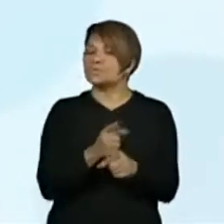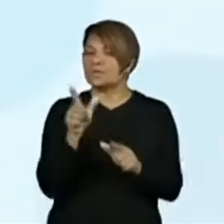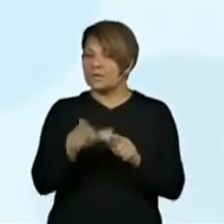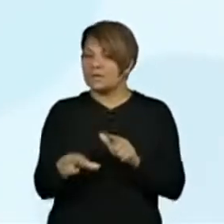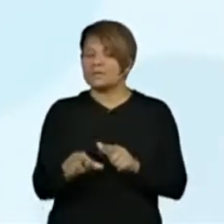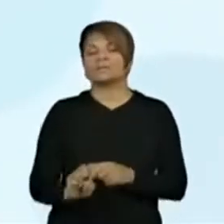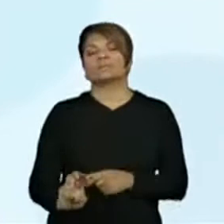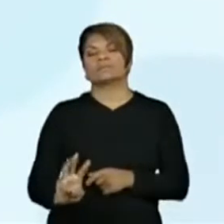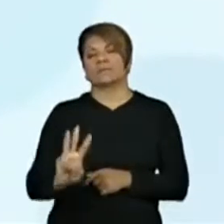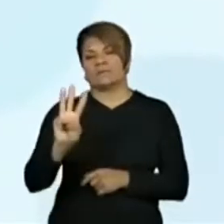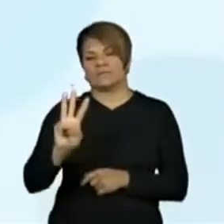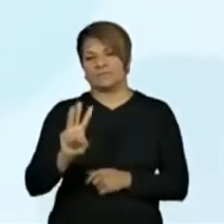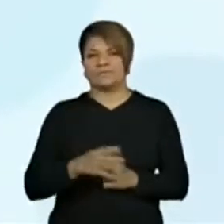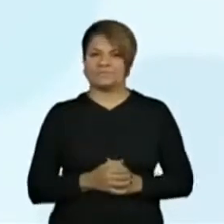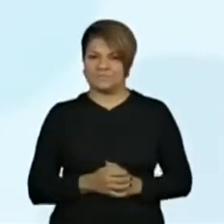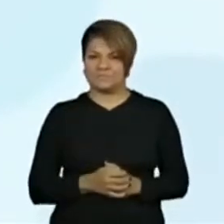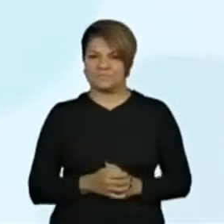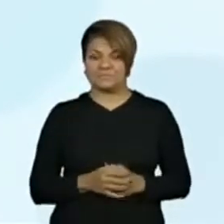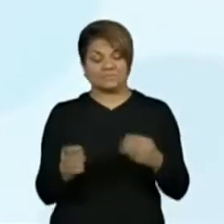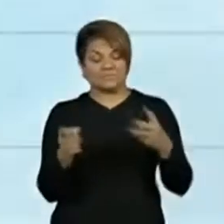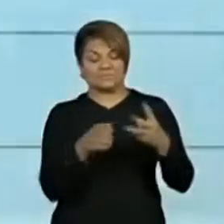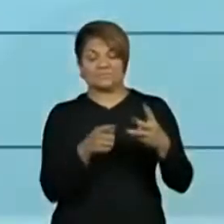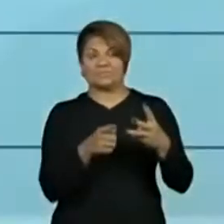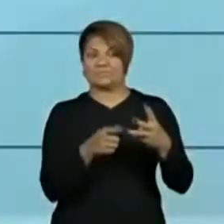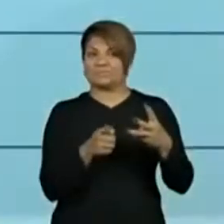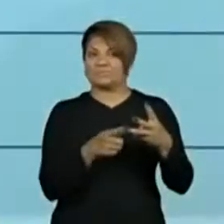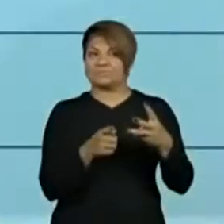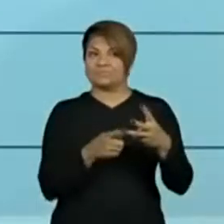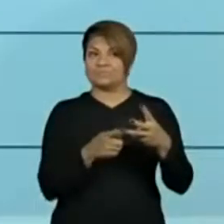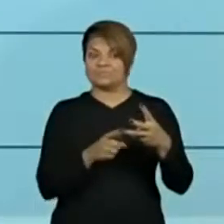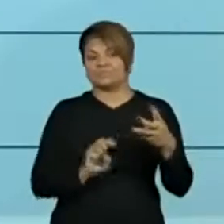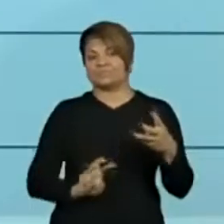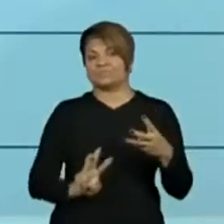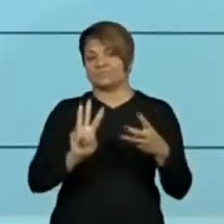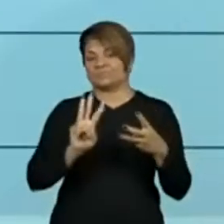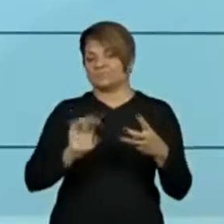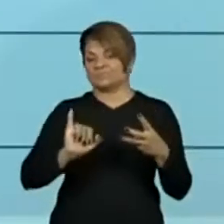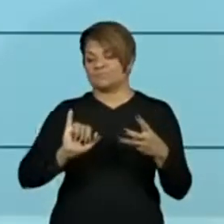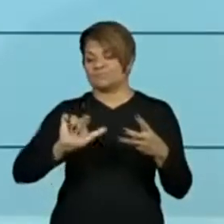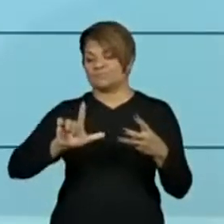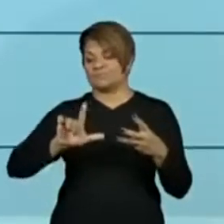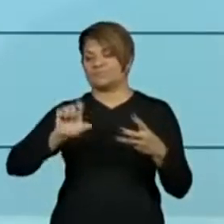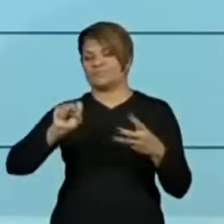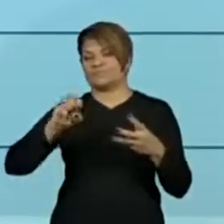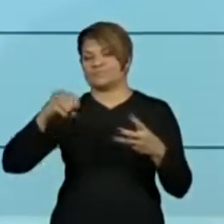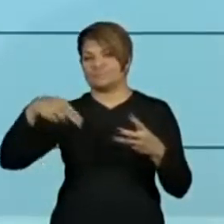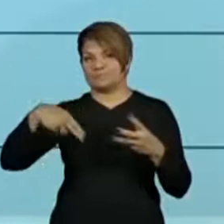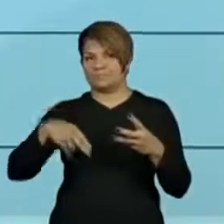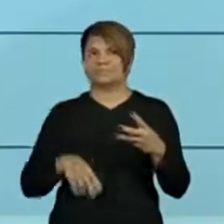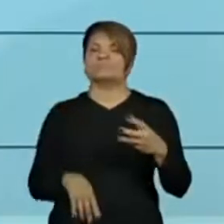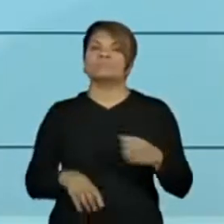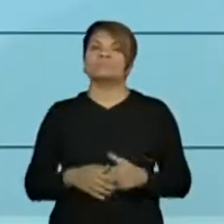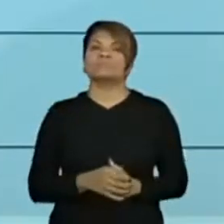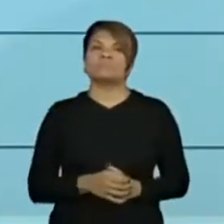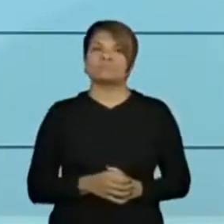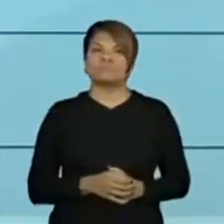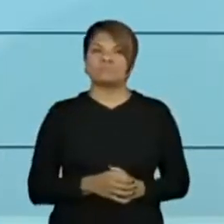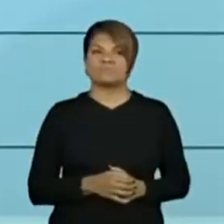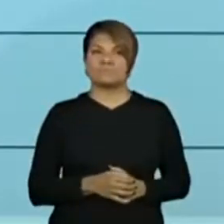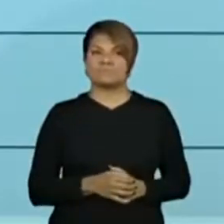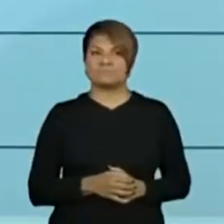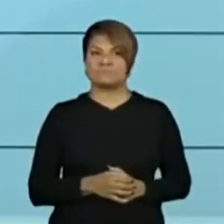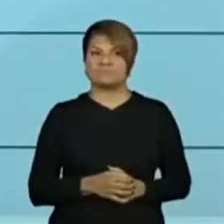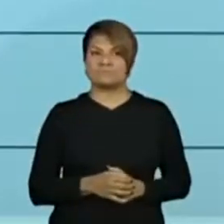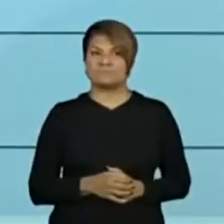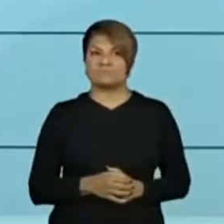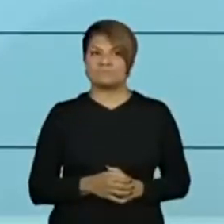W. Então, o terceiro nome que vai para a ordem alfabética... Wilson. Wilson. Wilson.